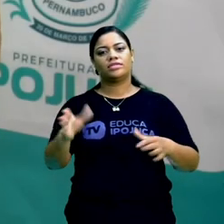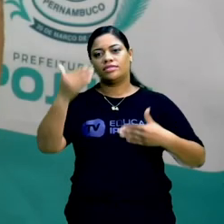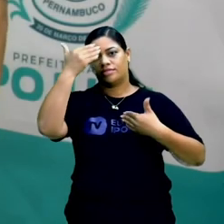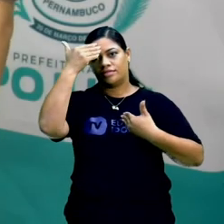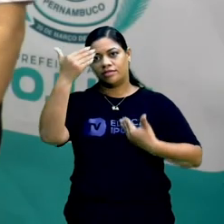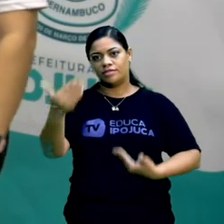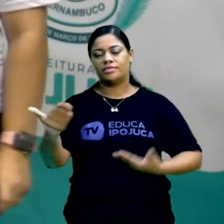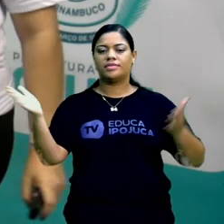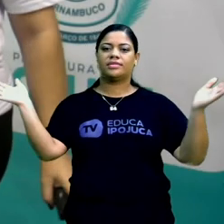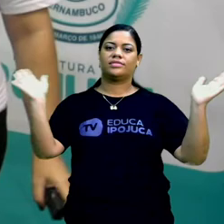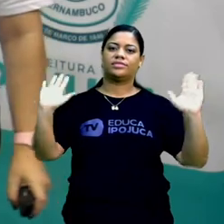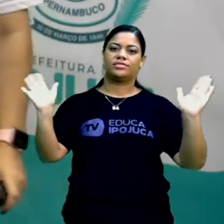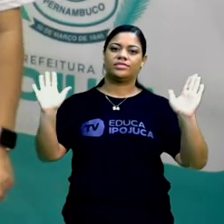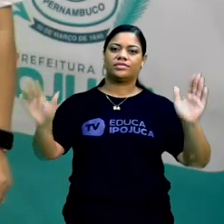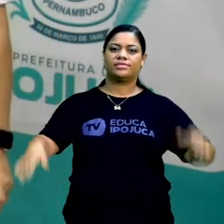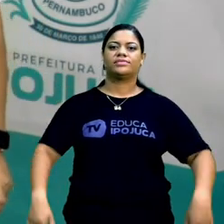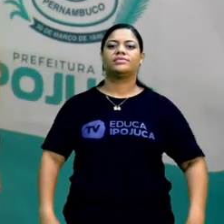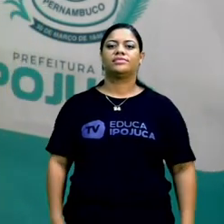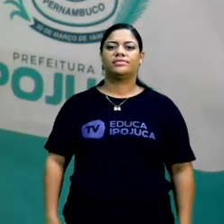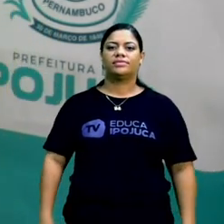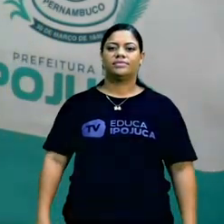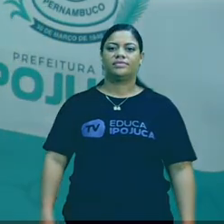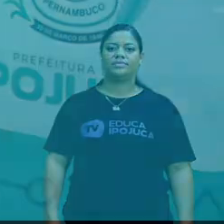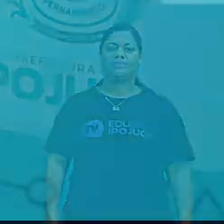Muito obrigada. Até a próxima aula. Tchau, tchau.